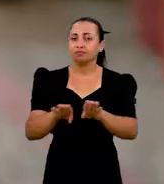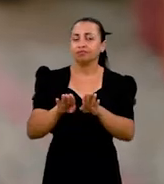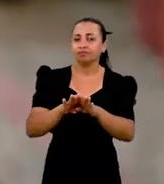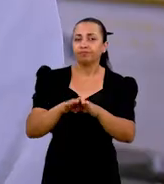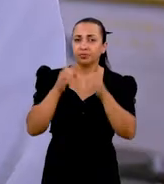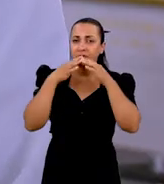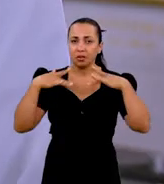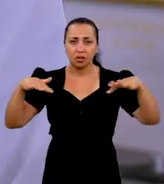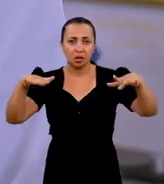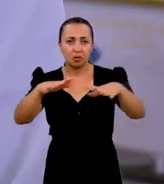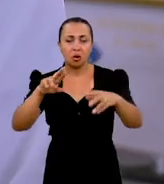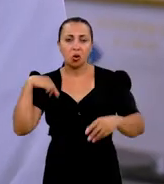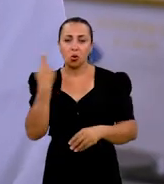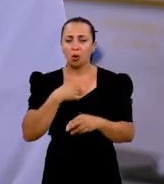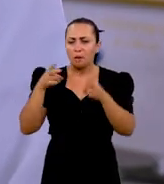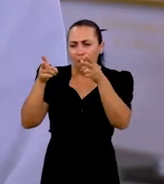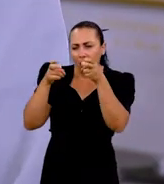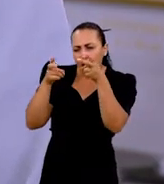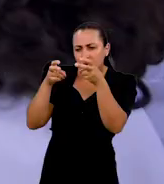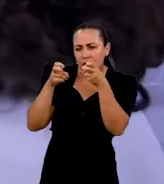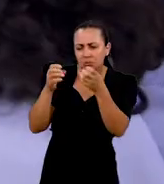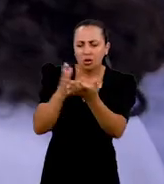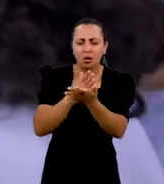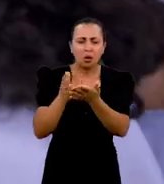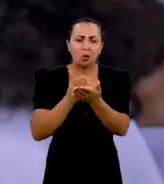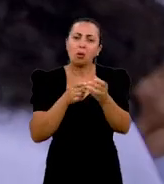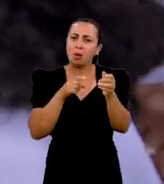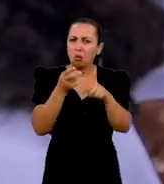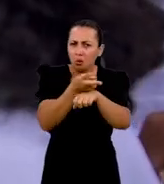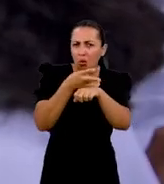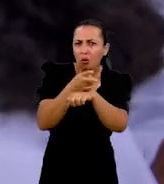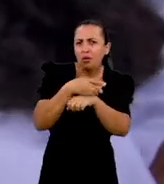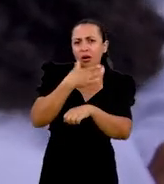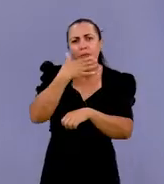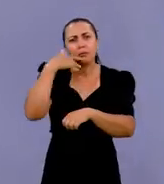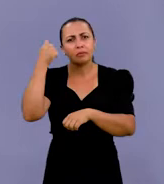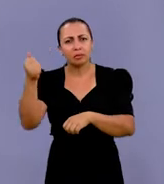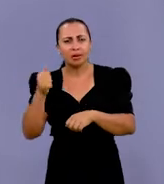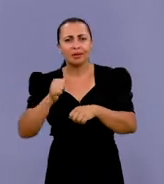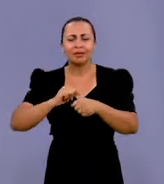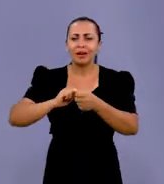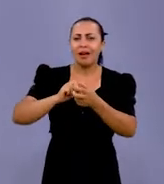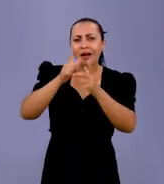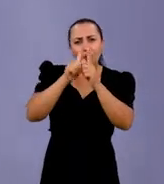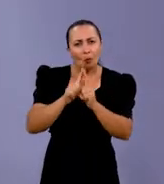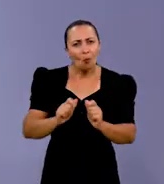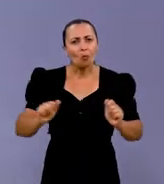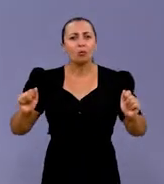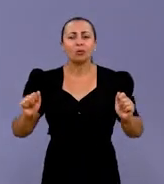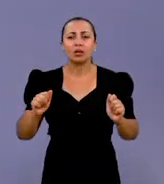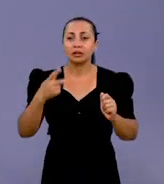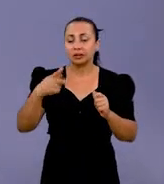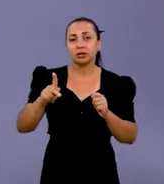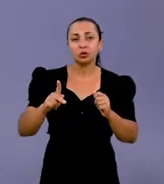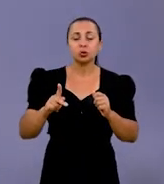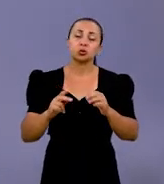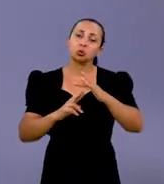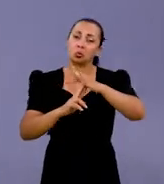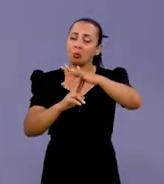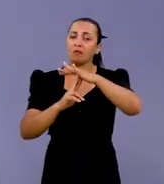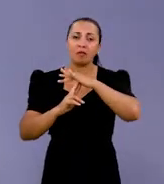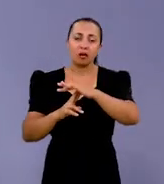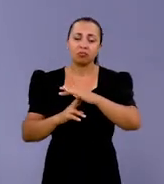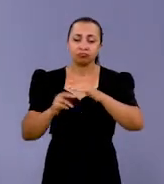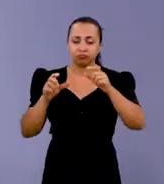Mesmo durante a pandemia, a gente percebe que algumas buscam melhorar as condições de higienização do seu